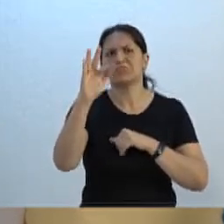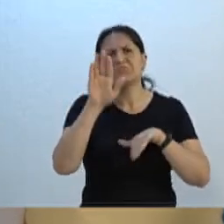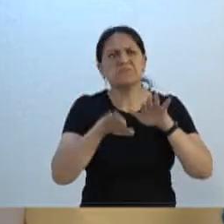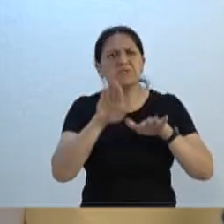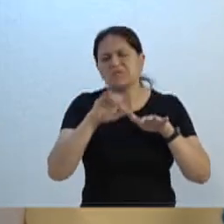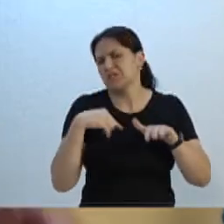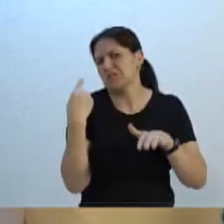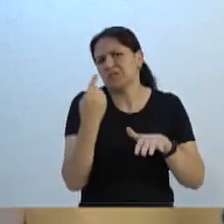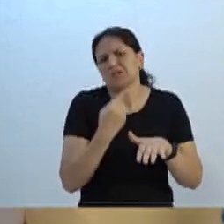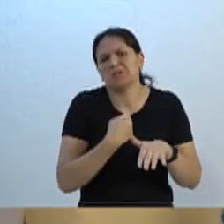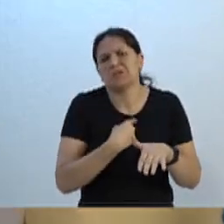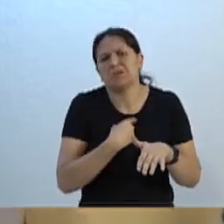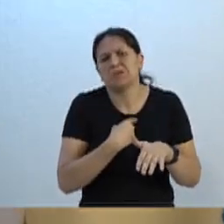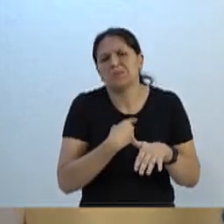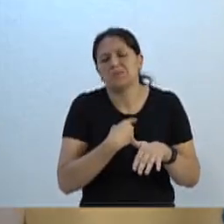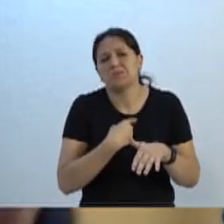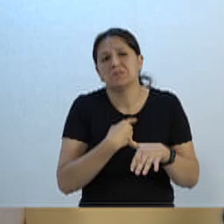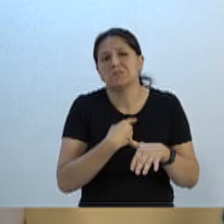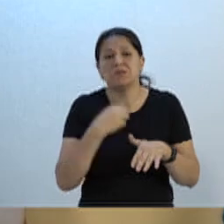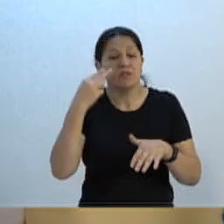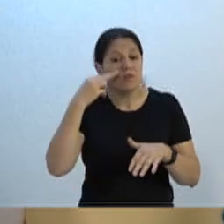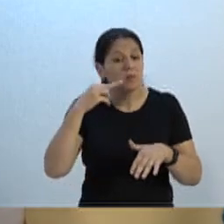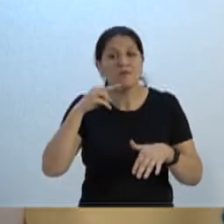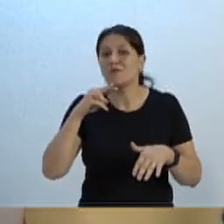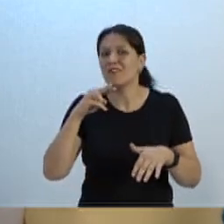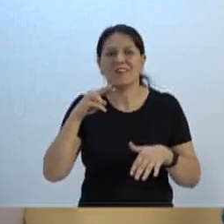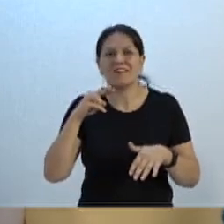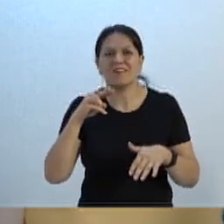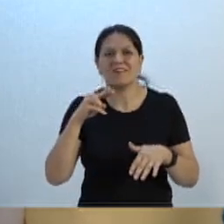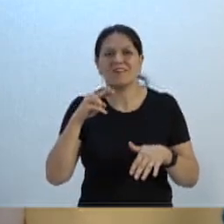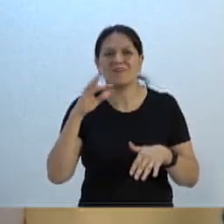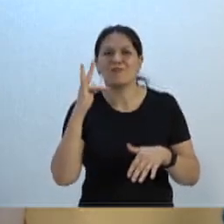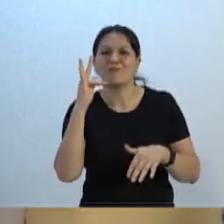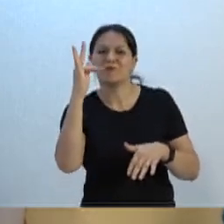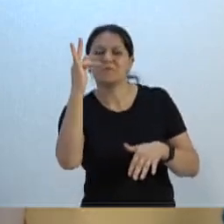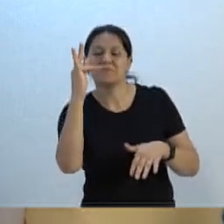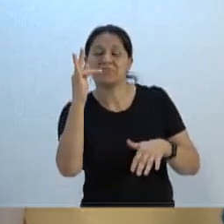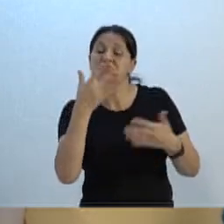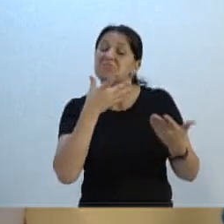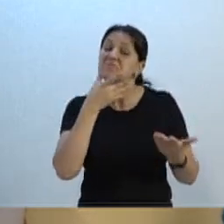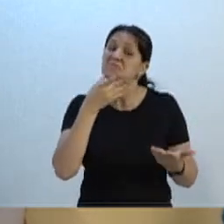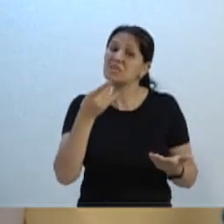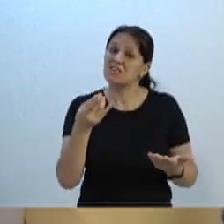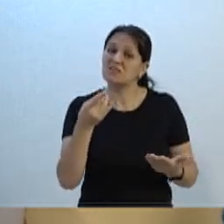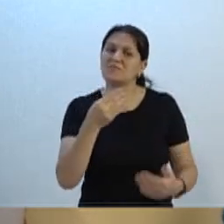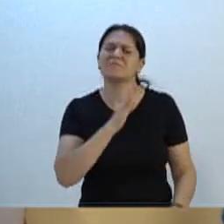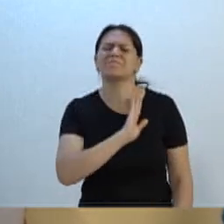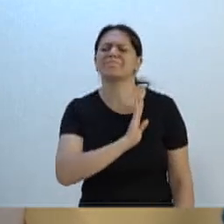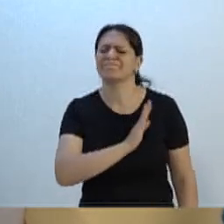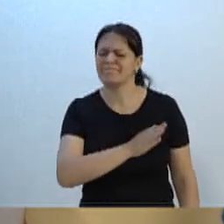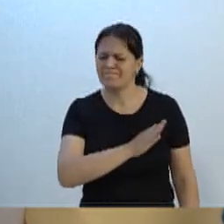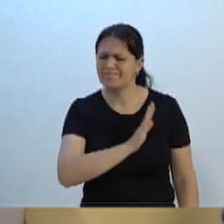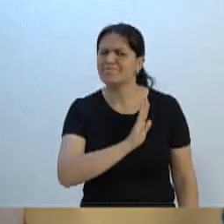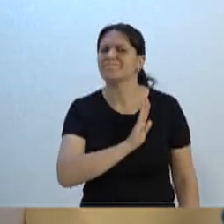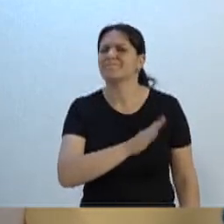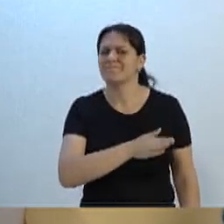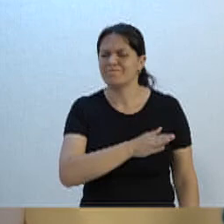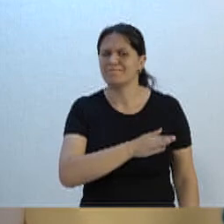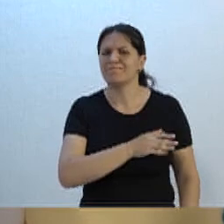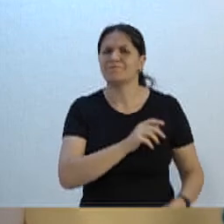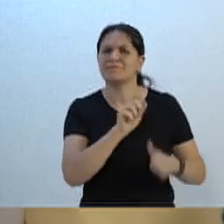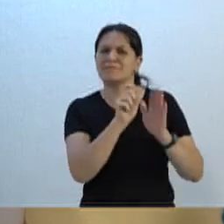nós não venhamos a colher os frutos deste investimento e acho de coração de que esse